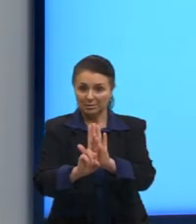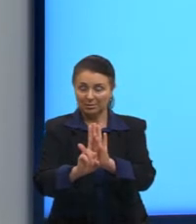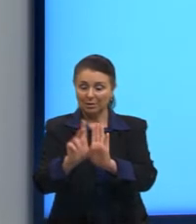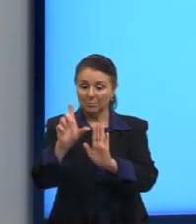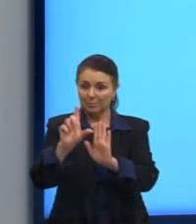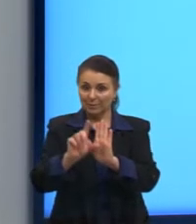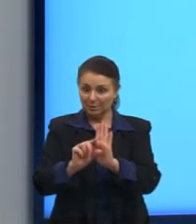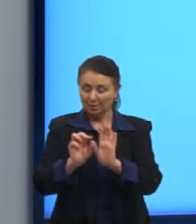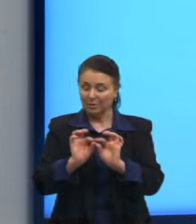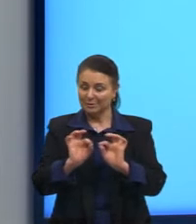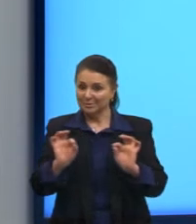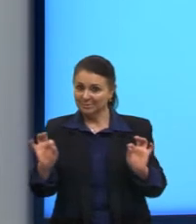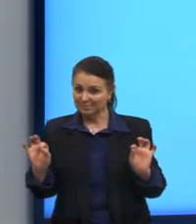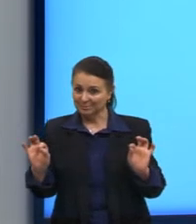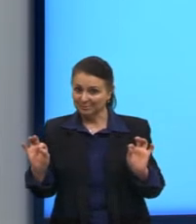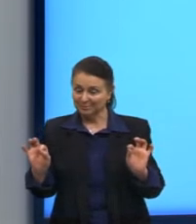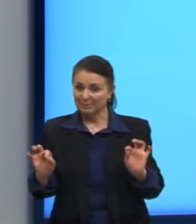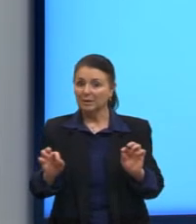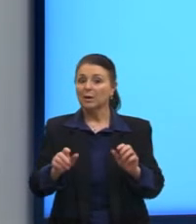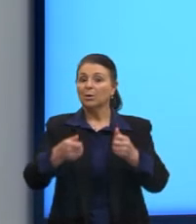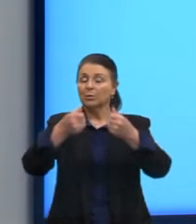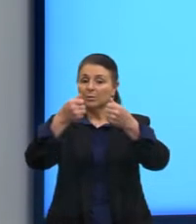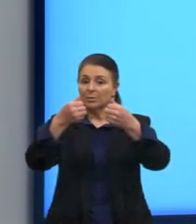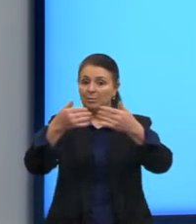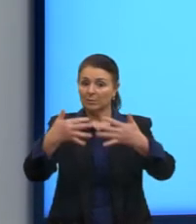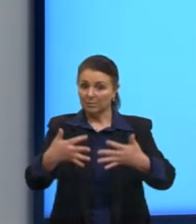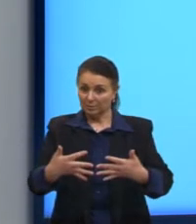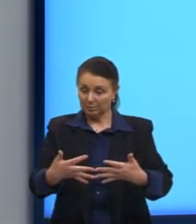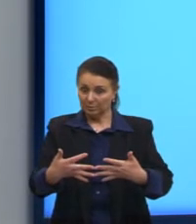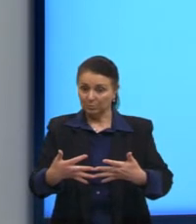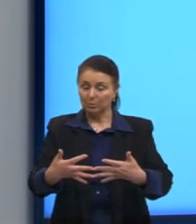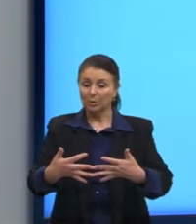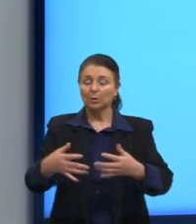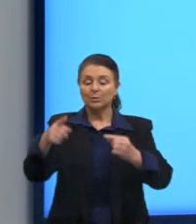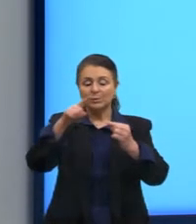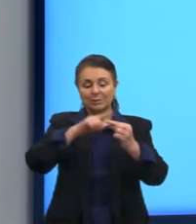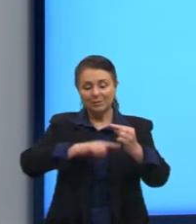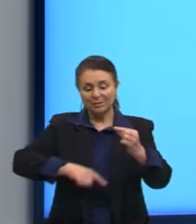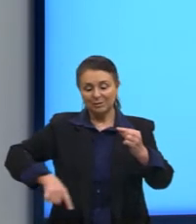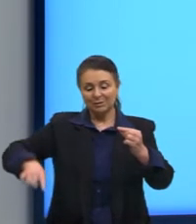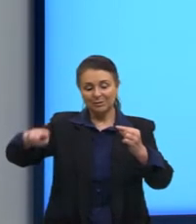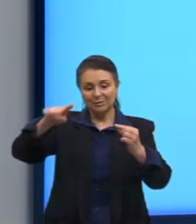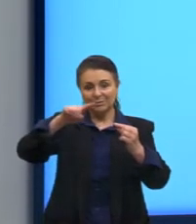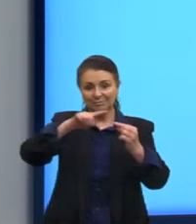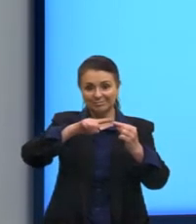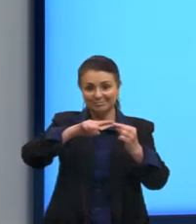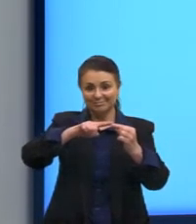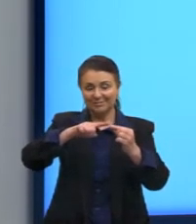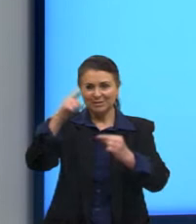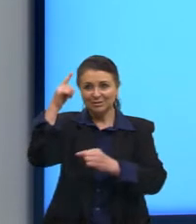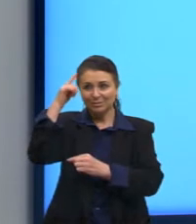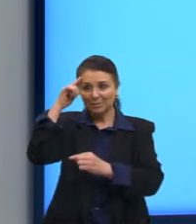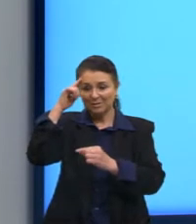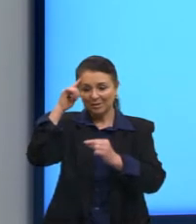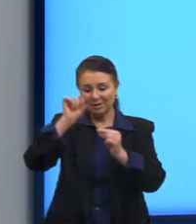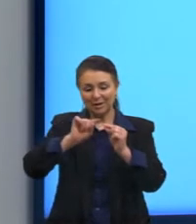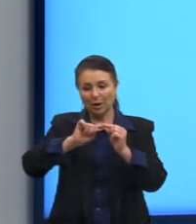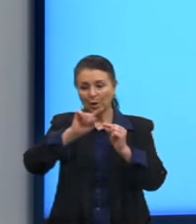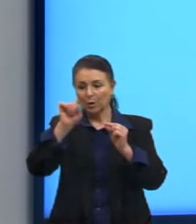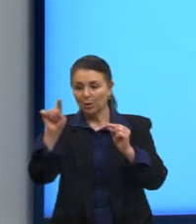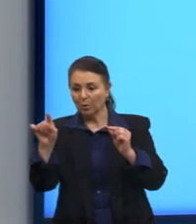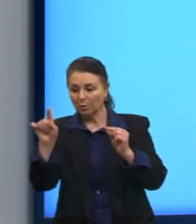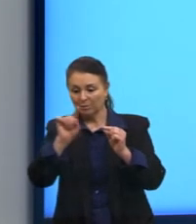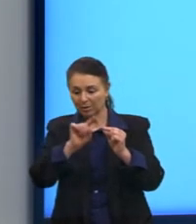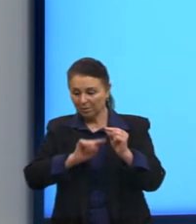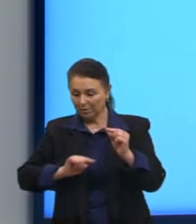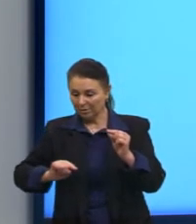distância. Quando a gente fala ali, né, grandes círculos, nos remete, então, a essas curvas, né? Então, nem